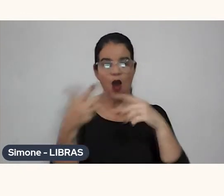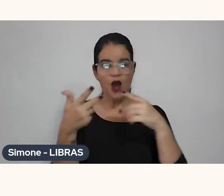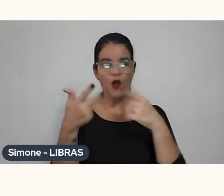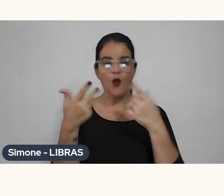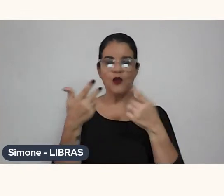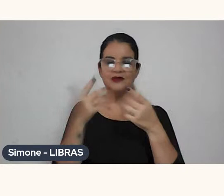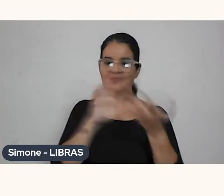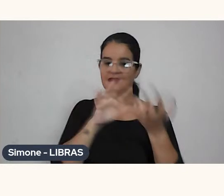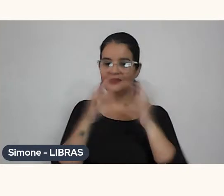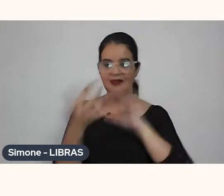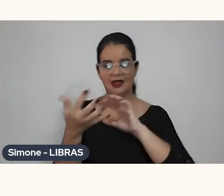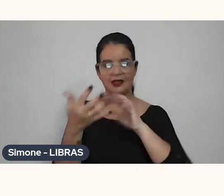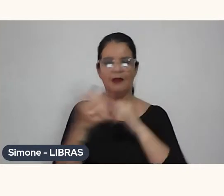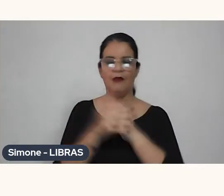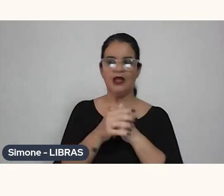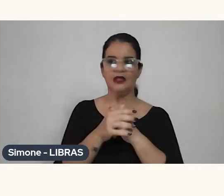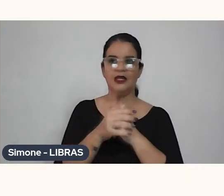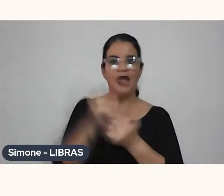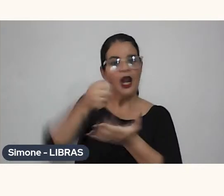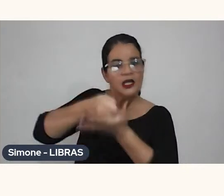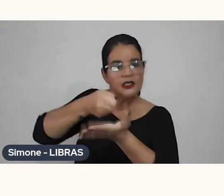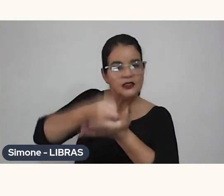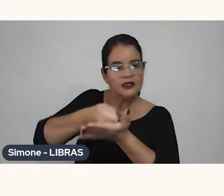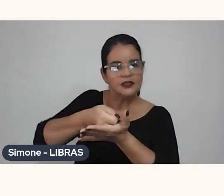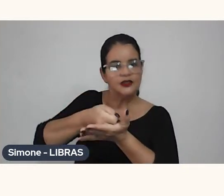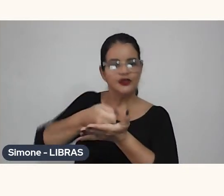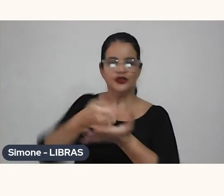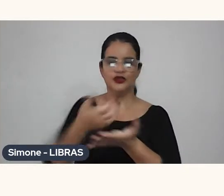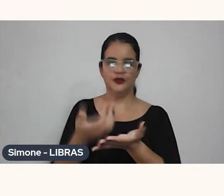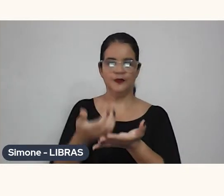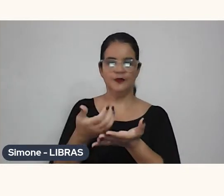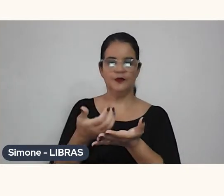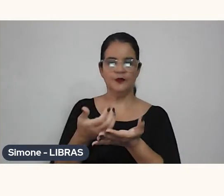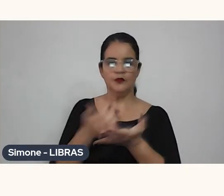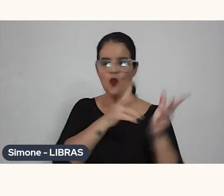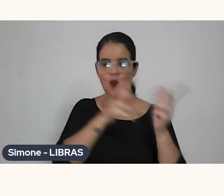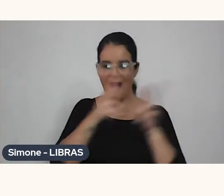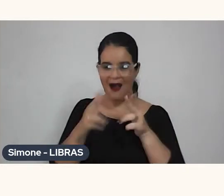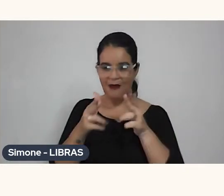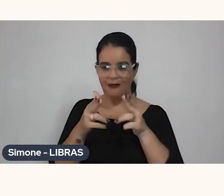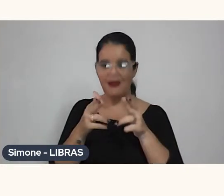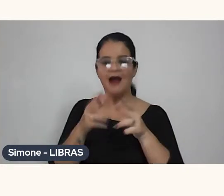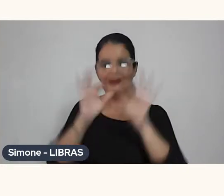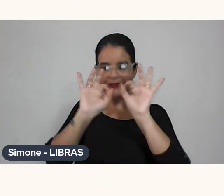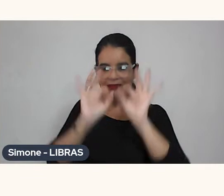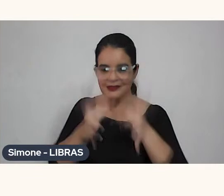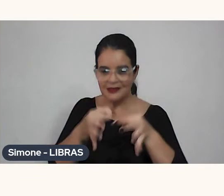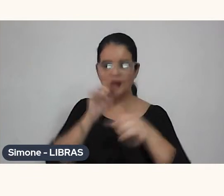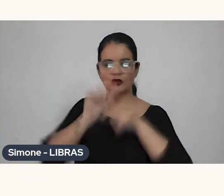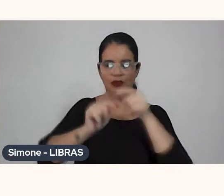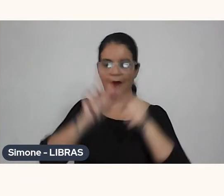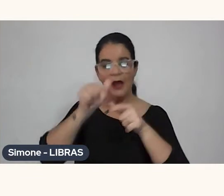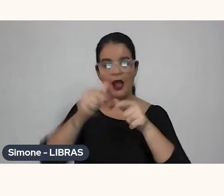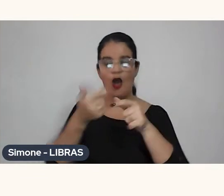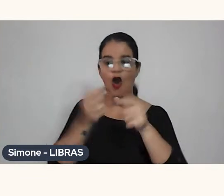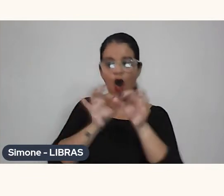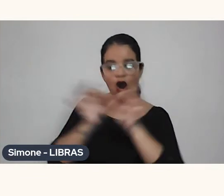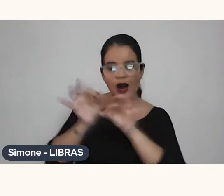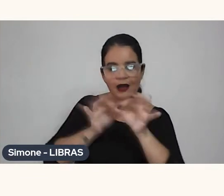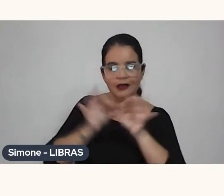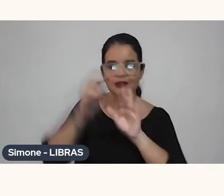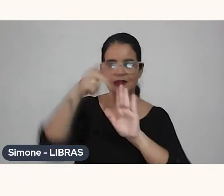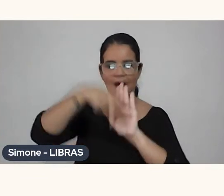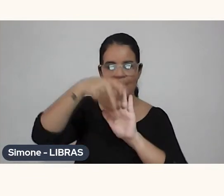certa maneira, ela tem, ela exige uma parte exata do trabalho, né, que é organizar o projeto,